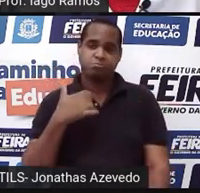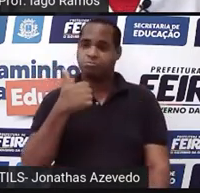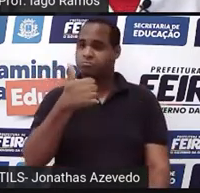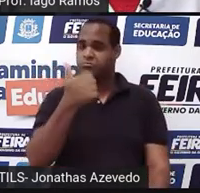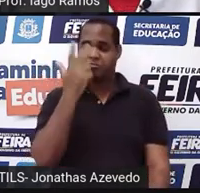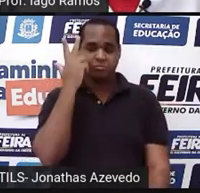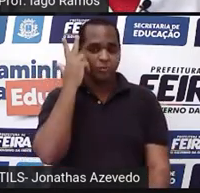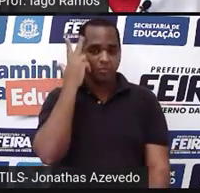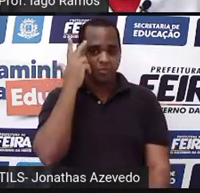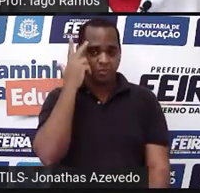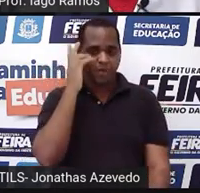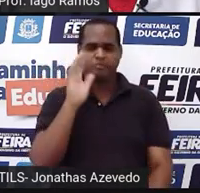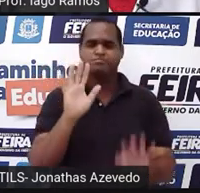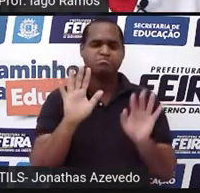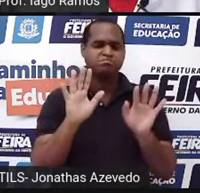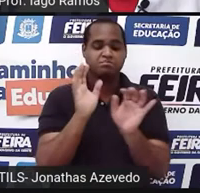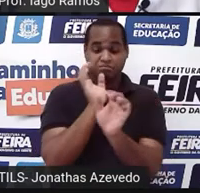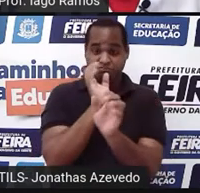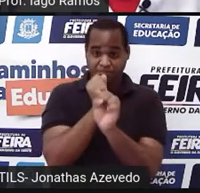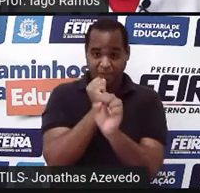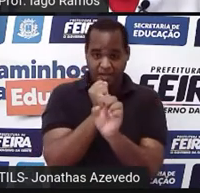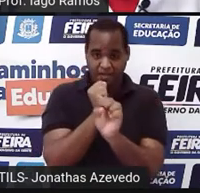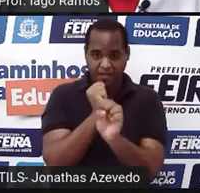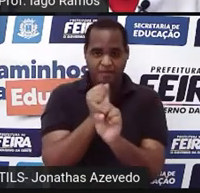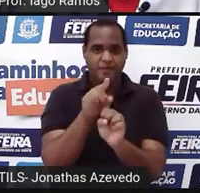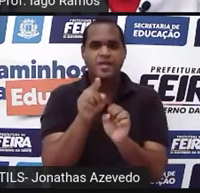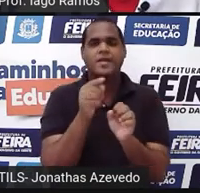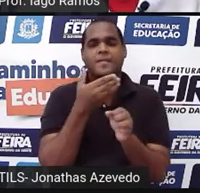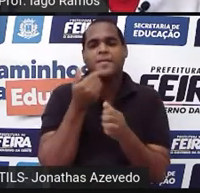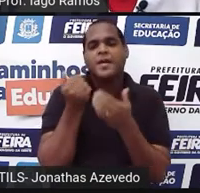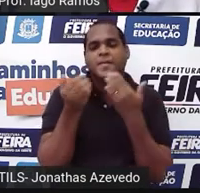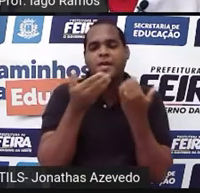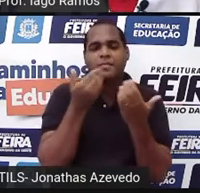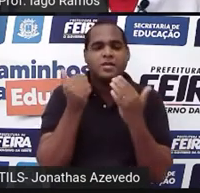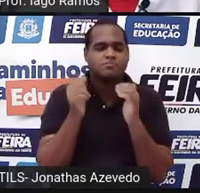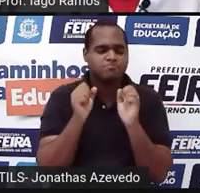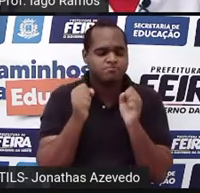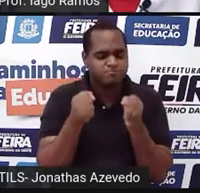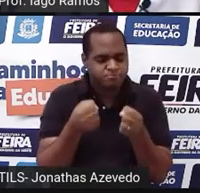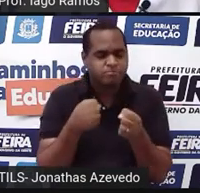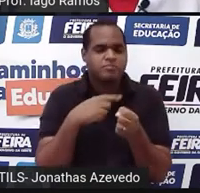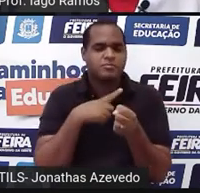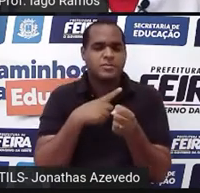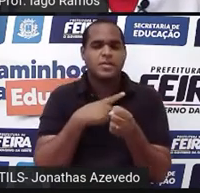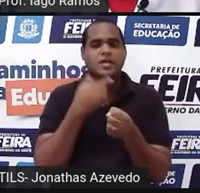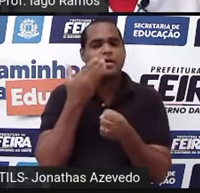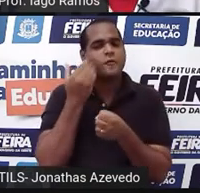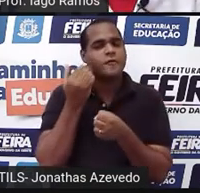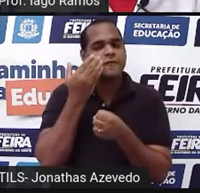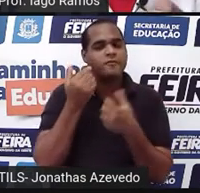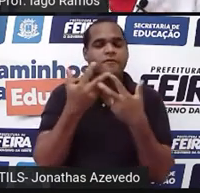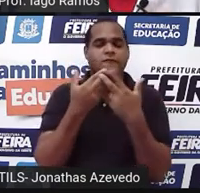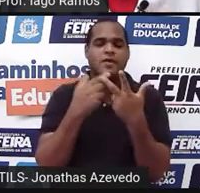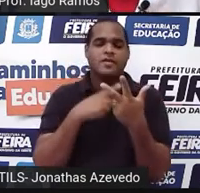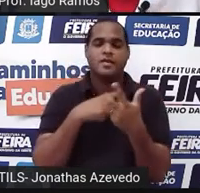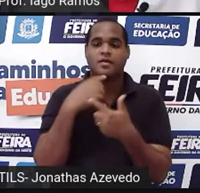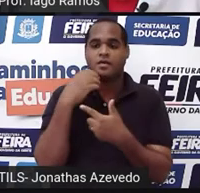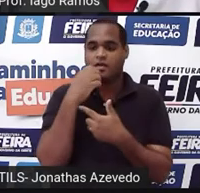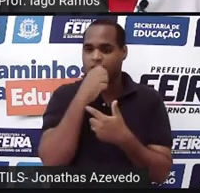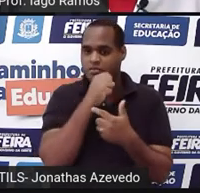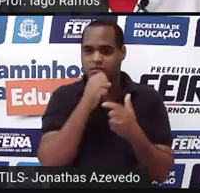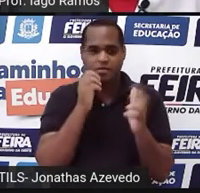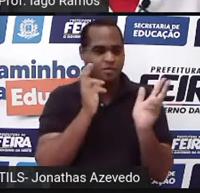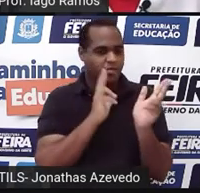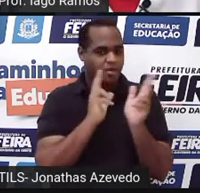fazer cálculos, né, a gente pode melhorar isso e a gente pode ir ficando cada vez mais rápido